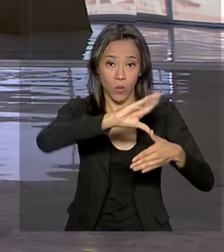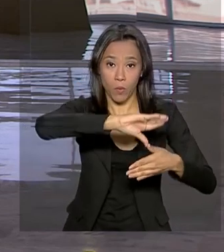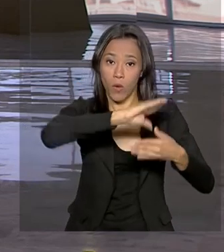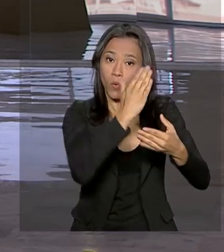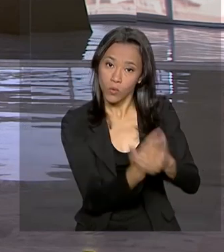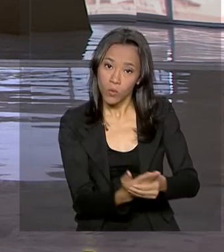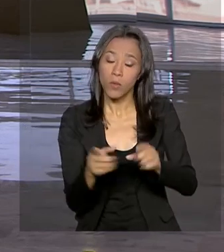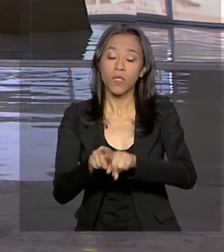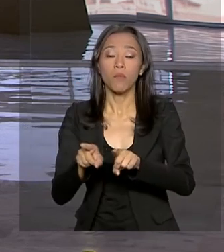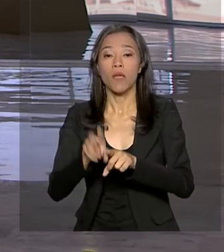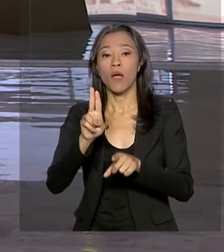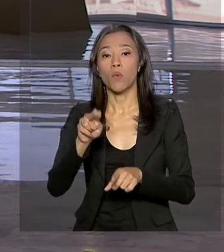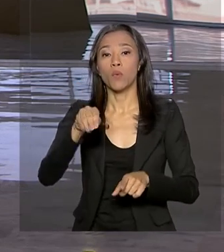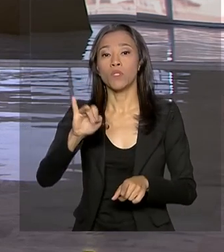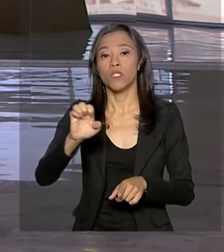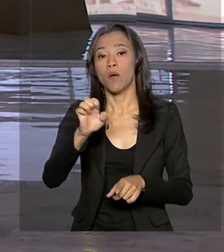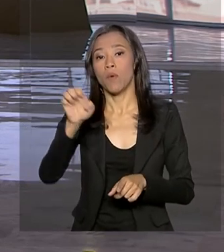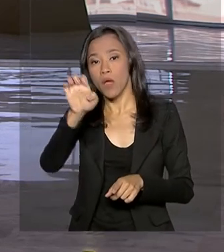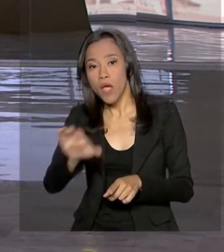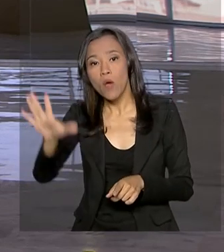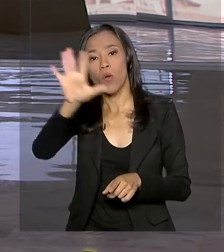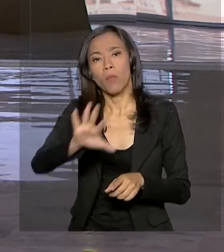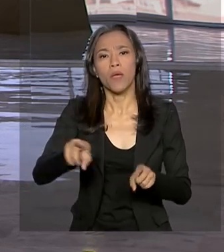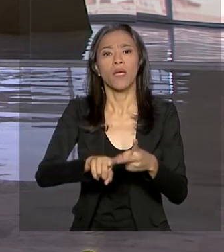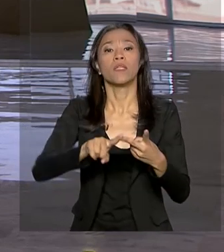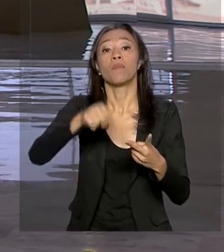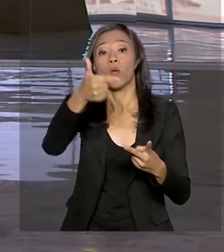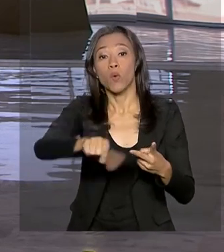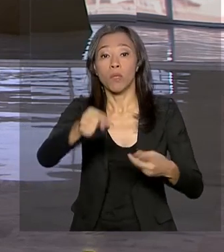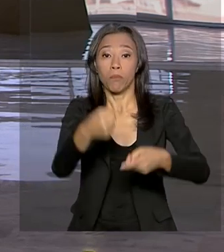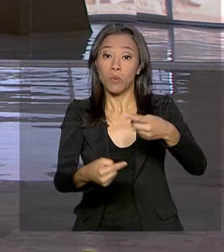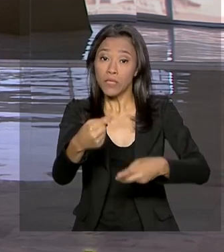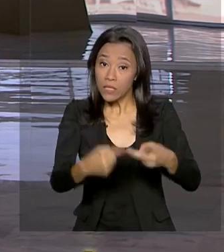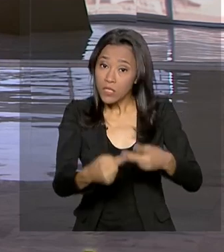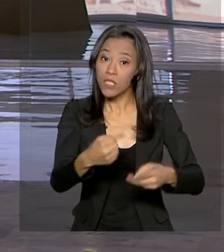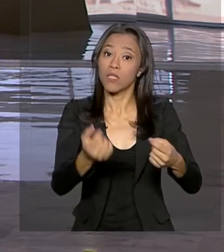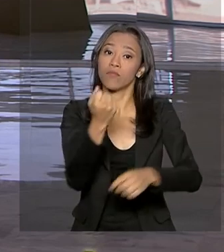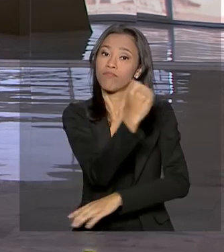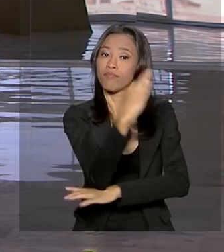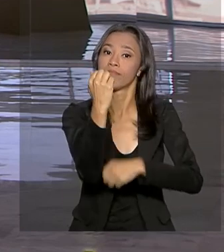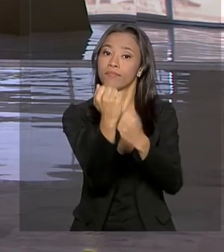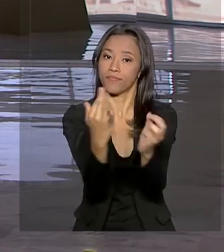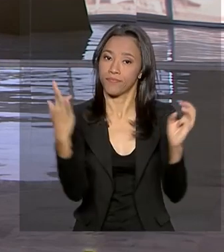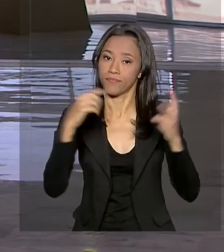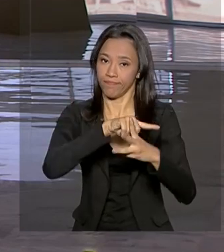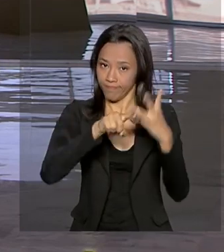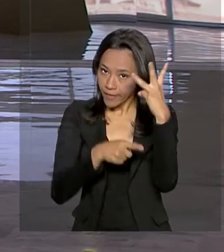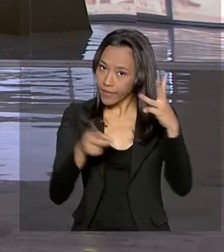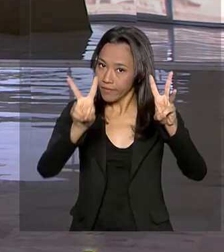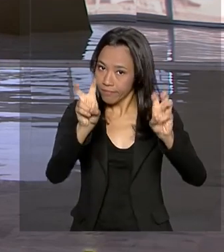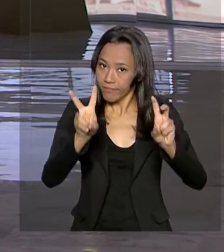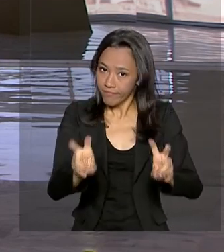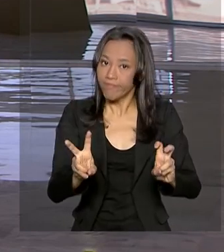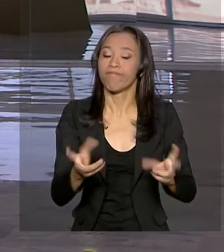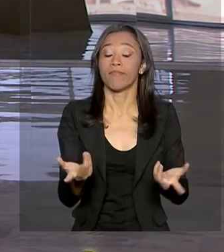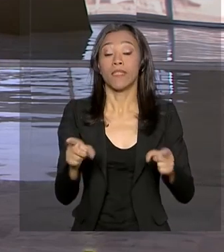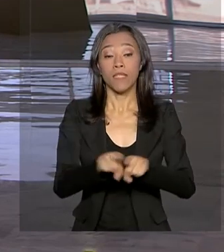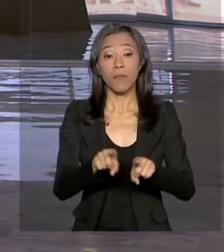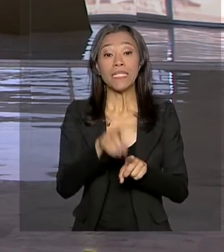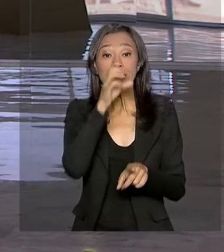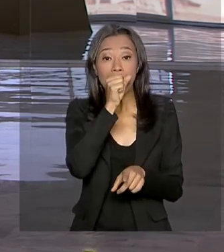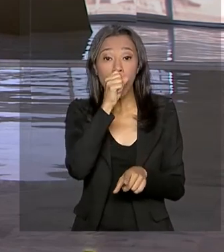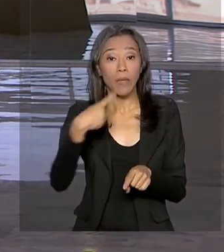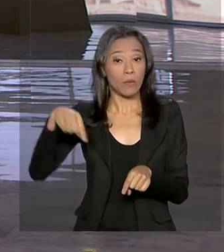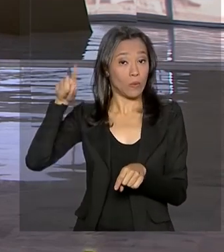e a União Europeia e a política ambiental do Brasil. E olha, no sábado, o presidente Jair Bolsonaro participou no Rio de